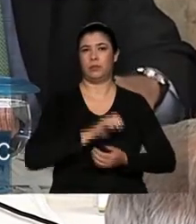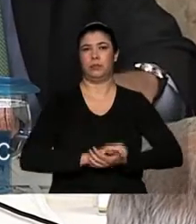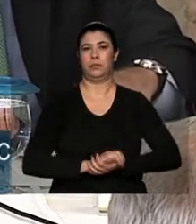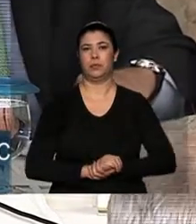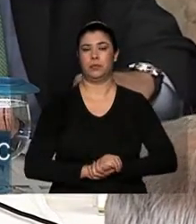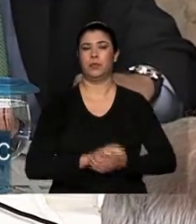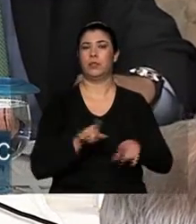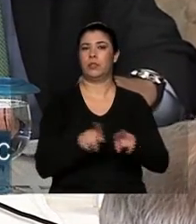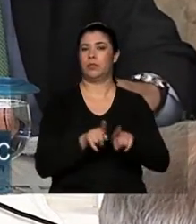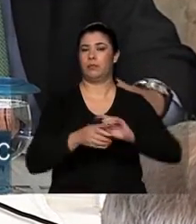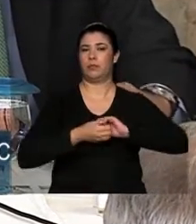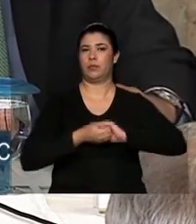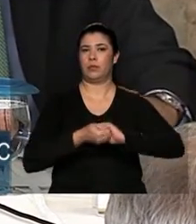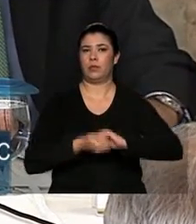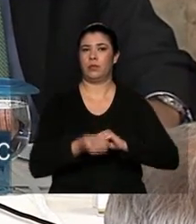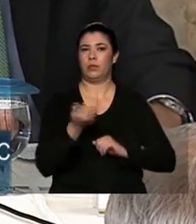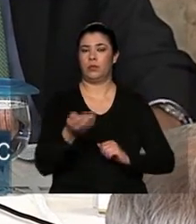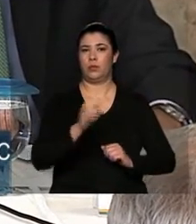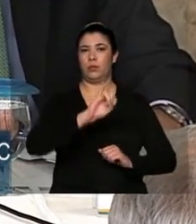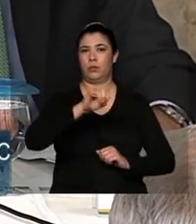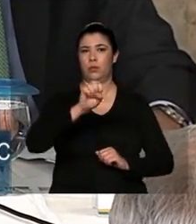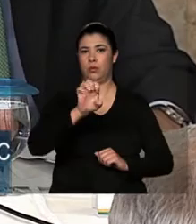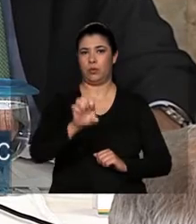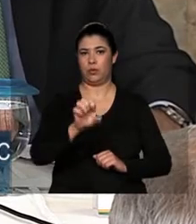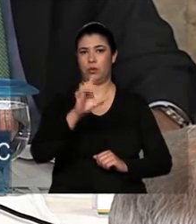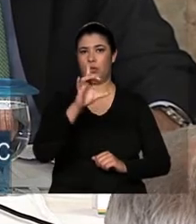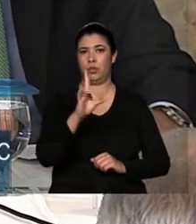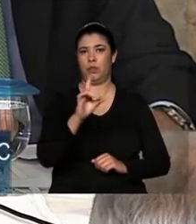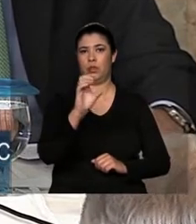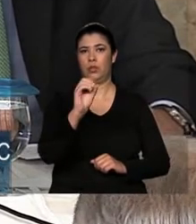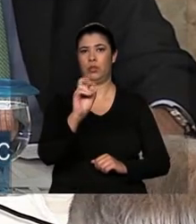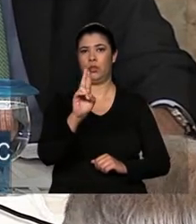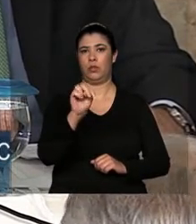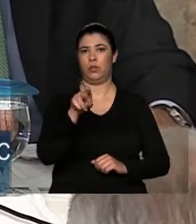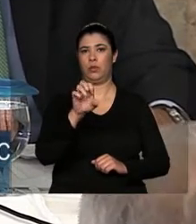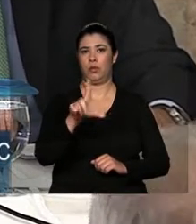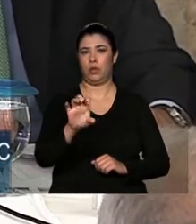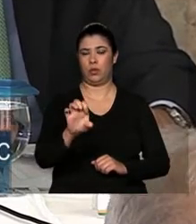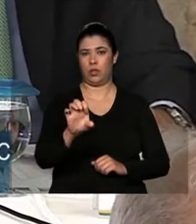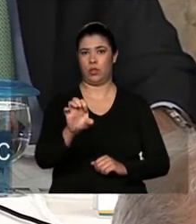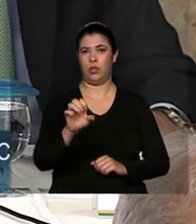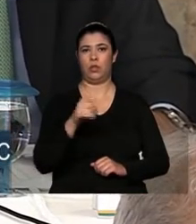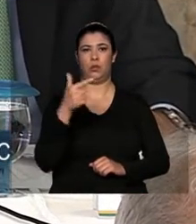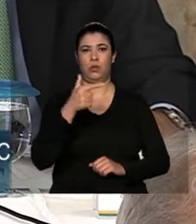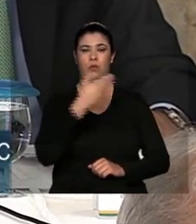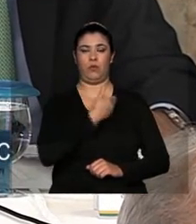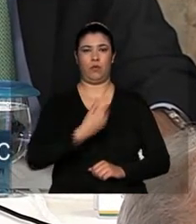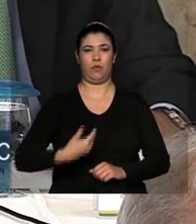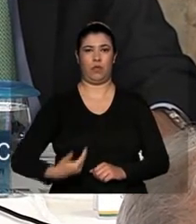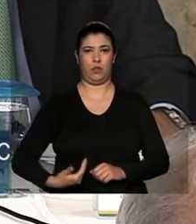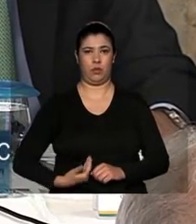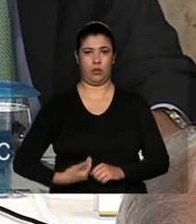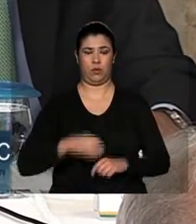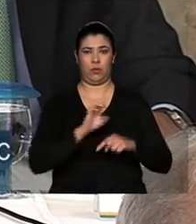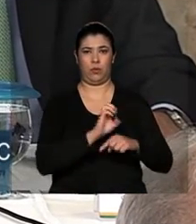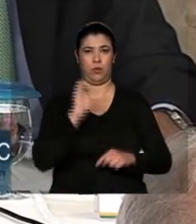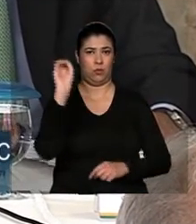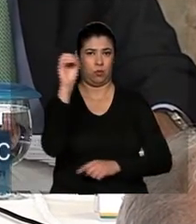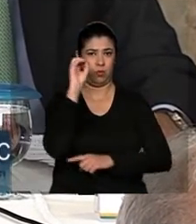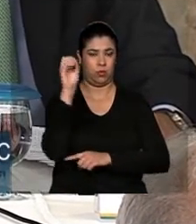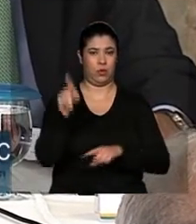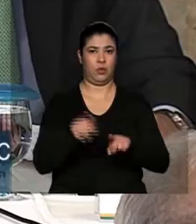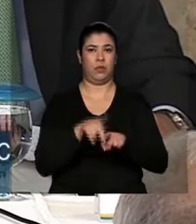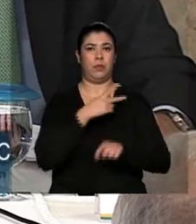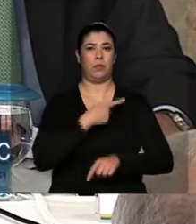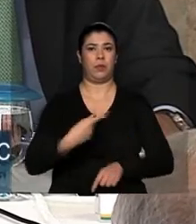saudar o José Carlos Dornelis Cairoli, vice-governador do Estado do Rio Grande do Sul e presidente da